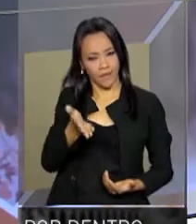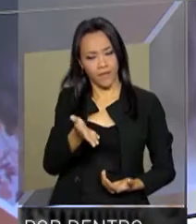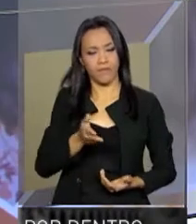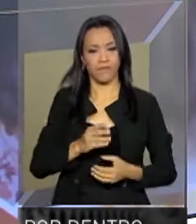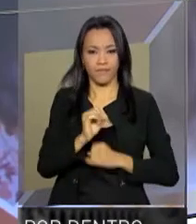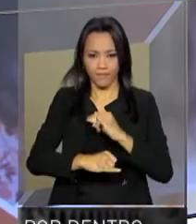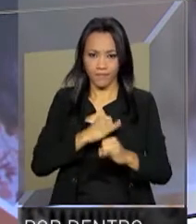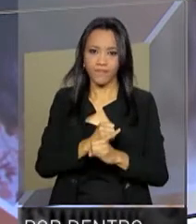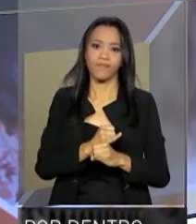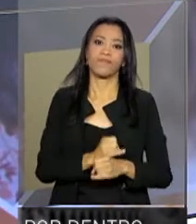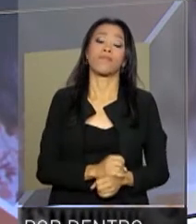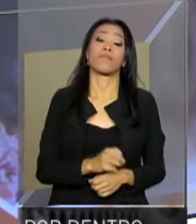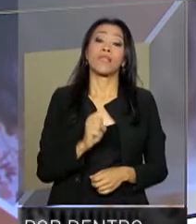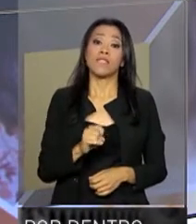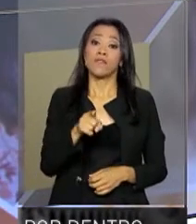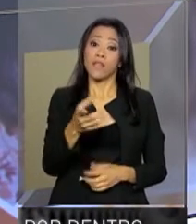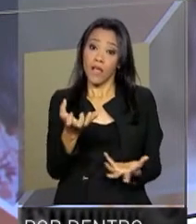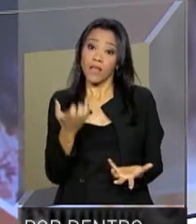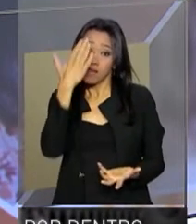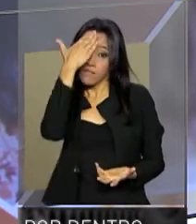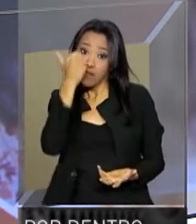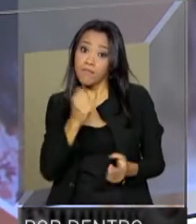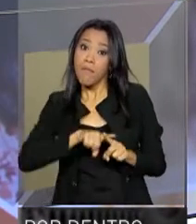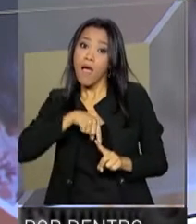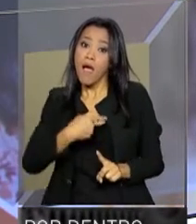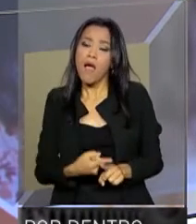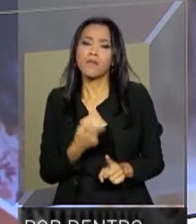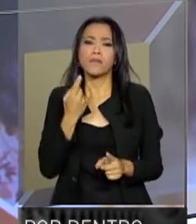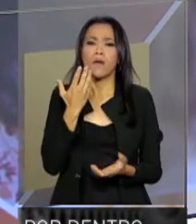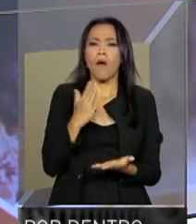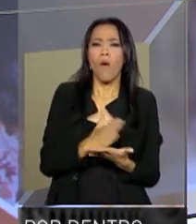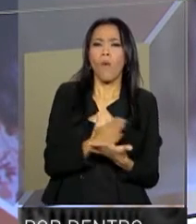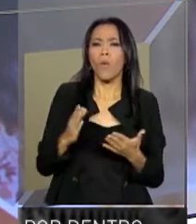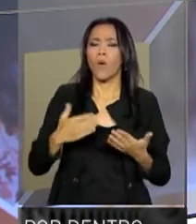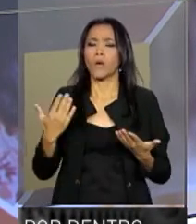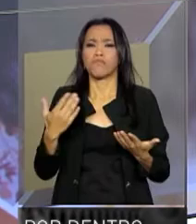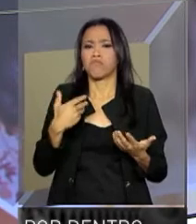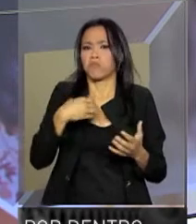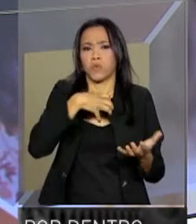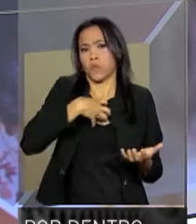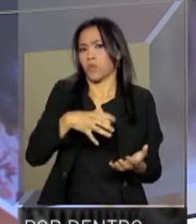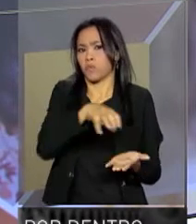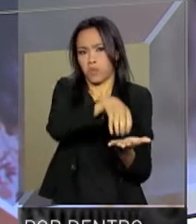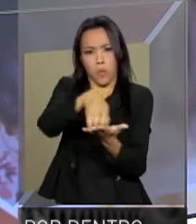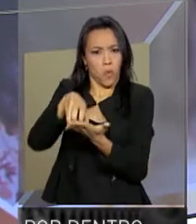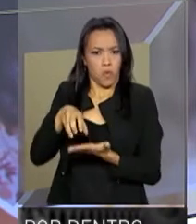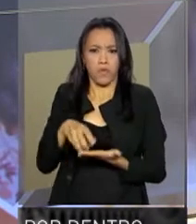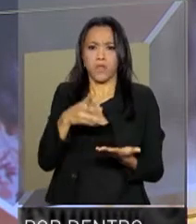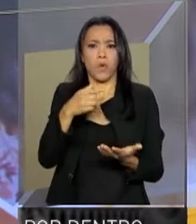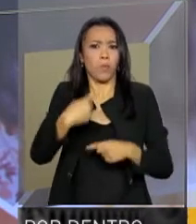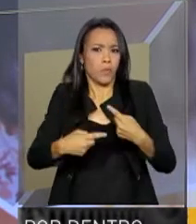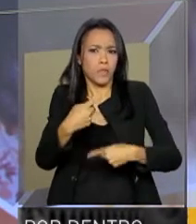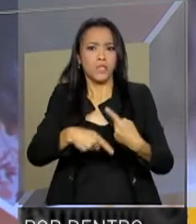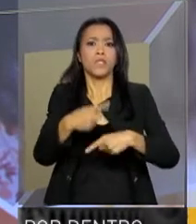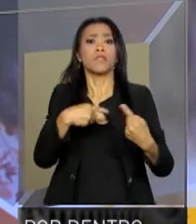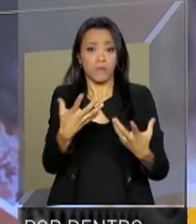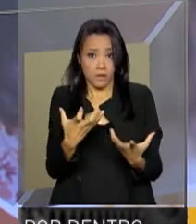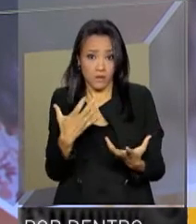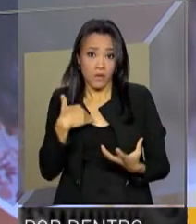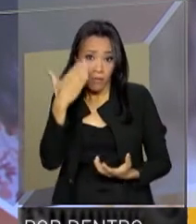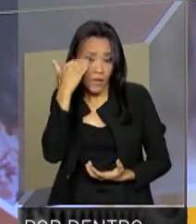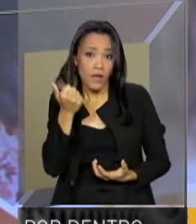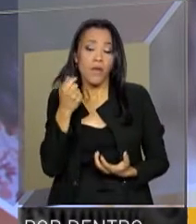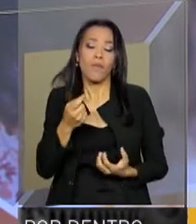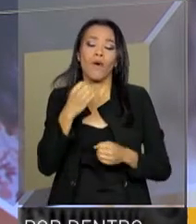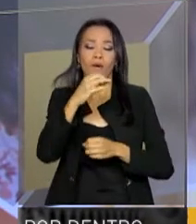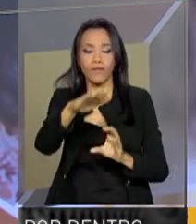Se você quer saber mais sobre algum órgão do governo federal ou política pública de seu interesse, escreva para a gente,